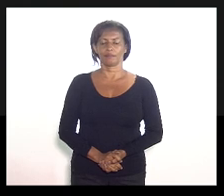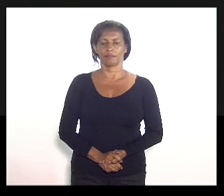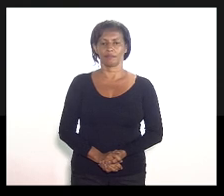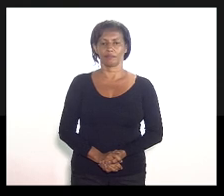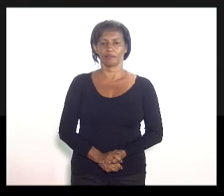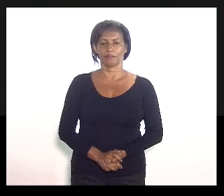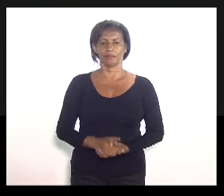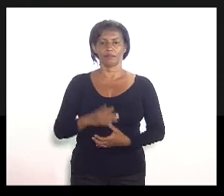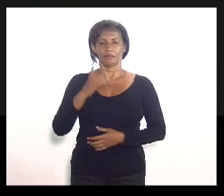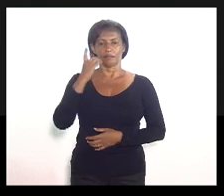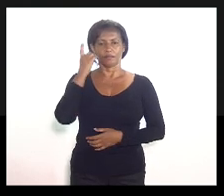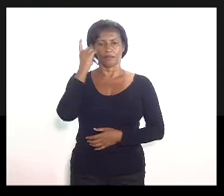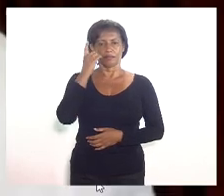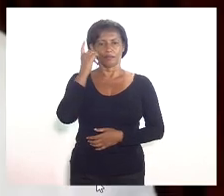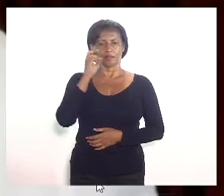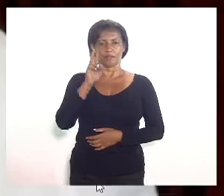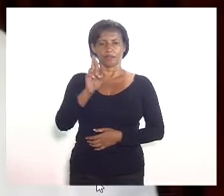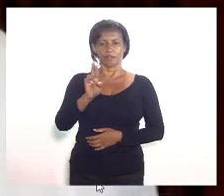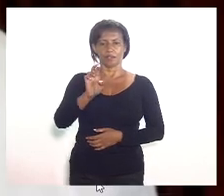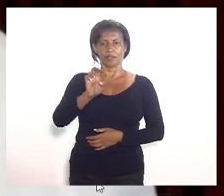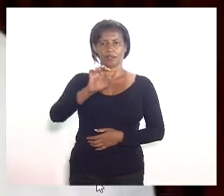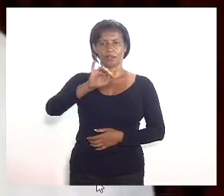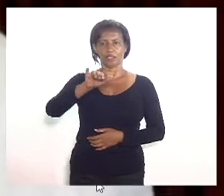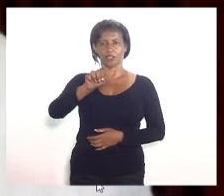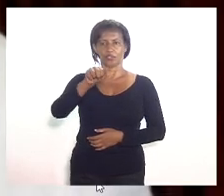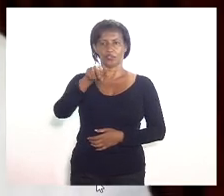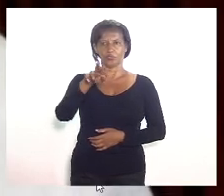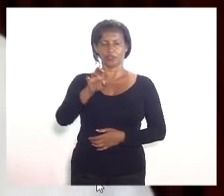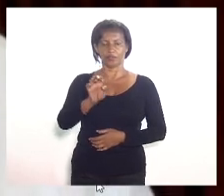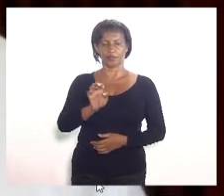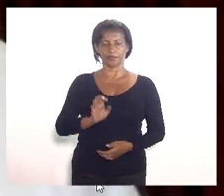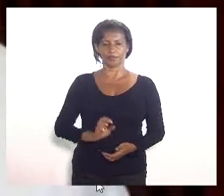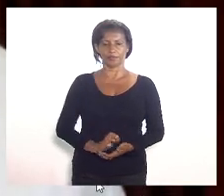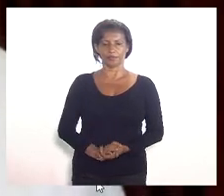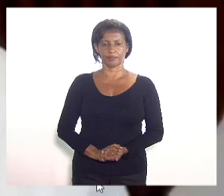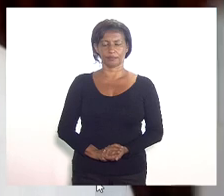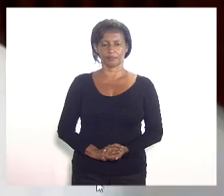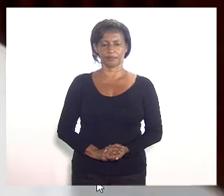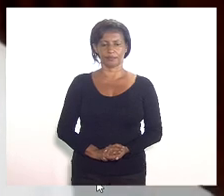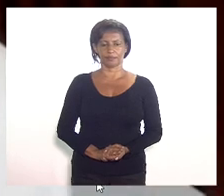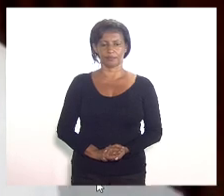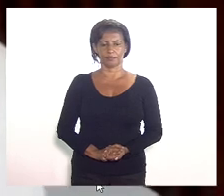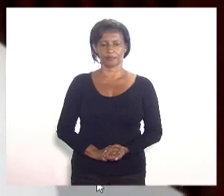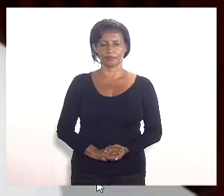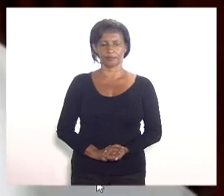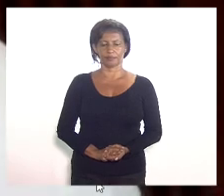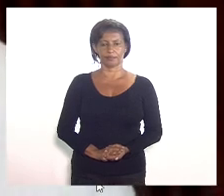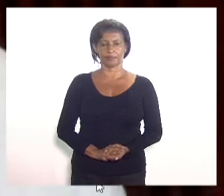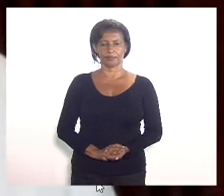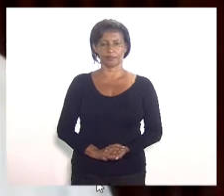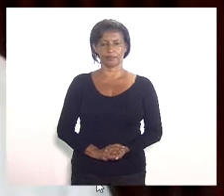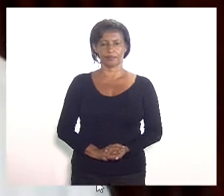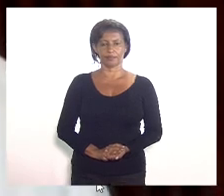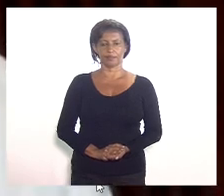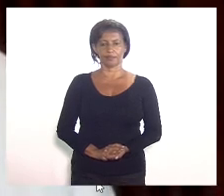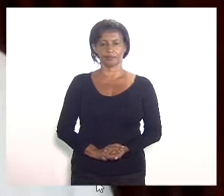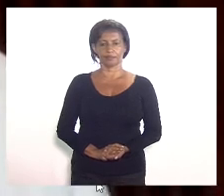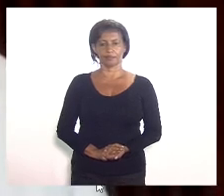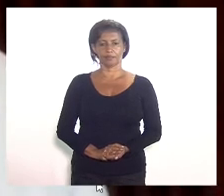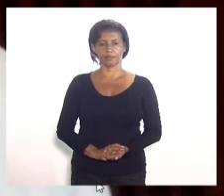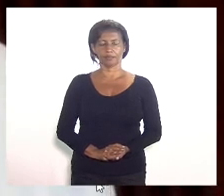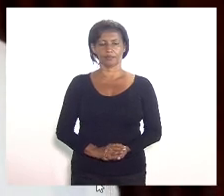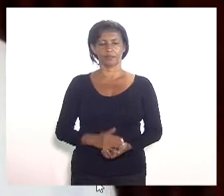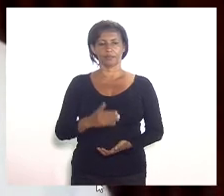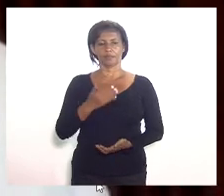Deputado Efimeira Regiane, eu quero propor aqui, Vossa Excelência, acolher a emenda